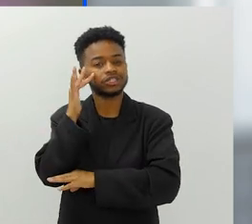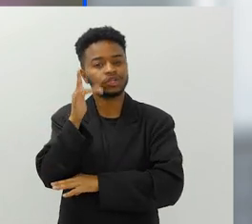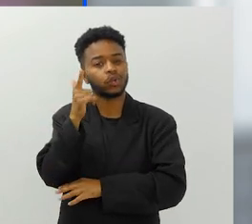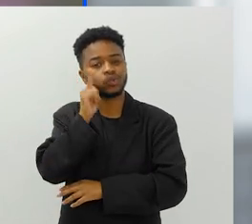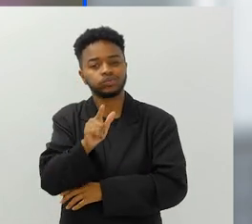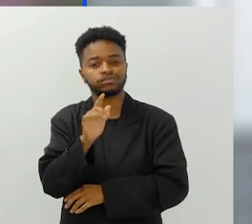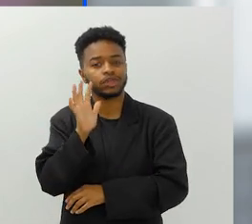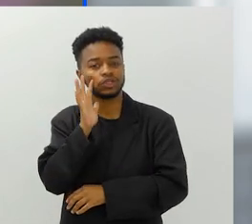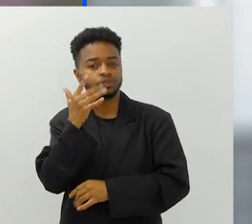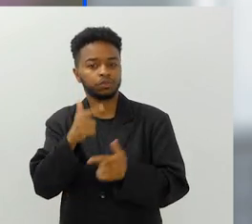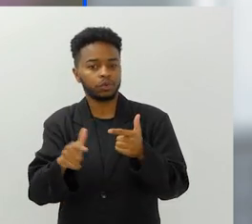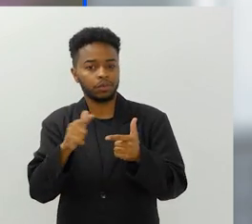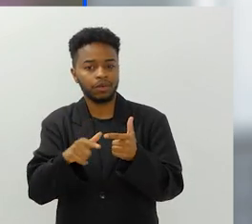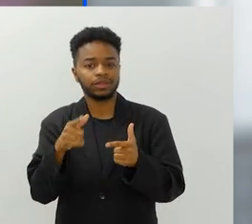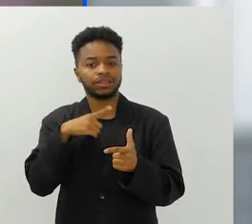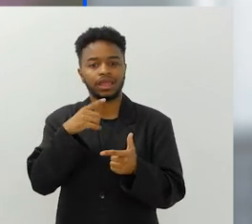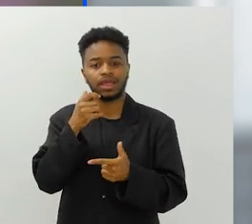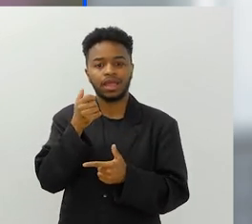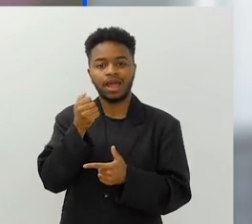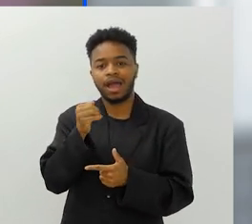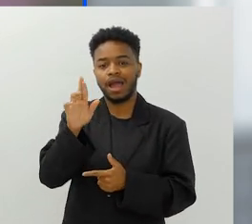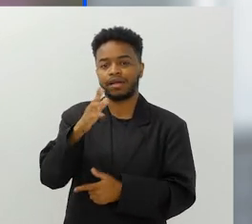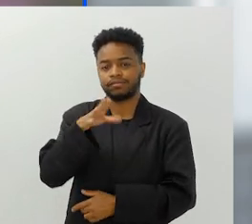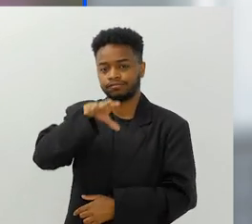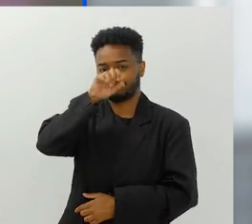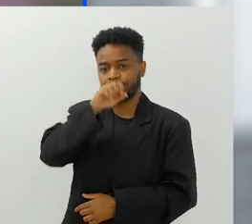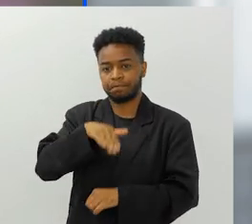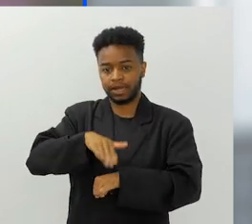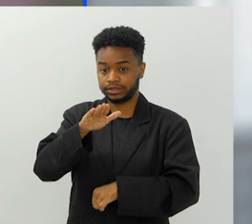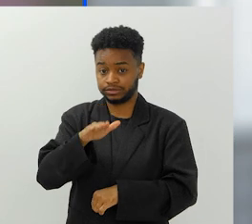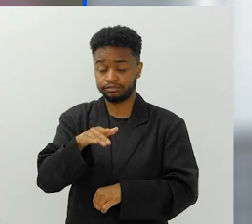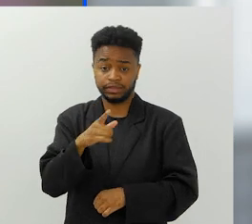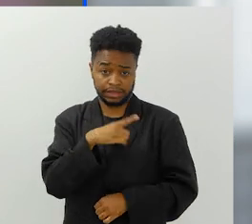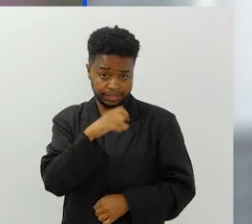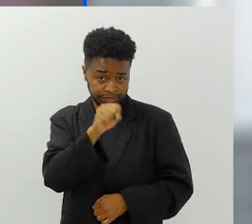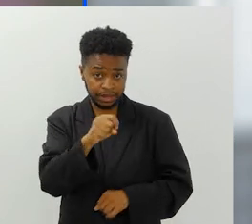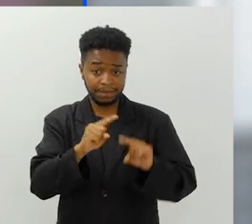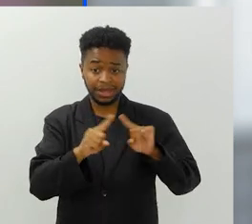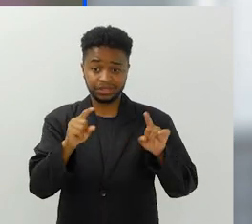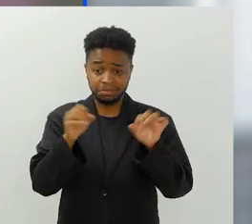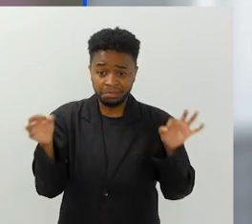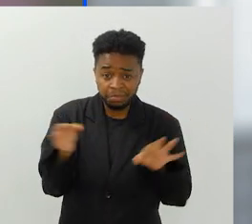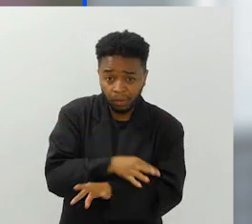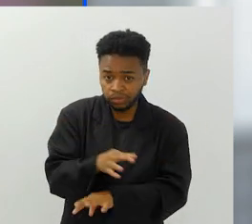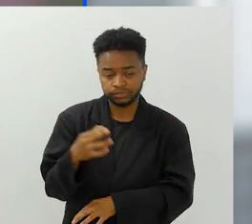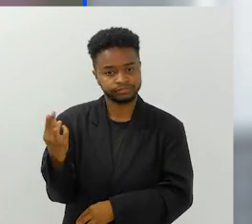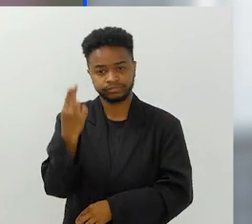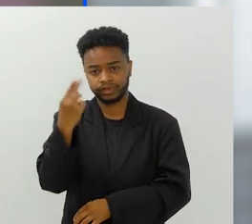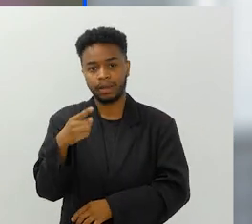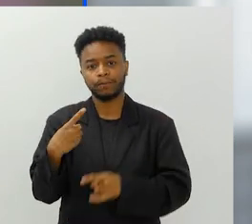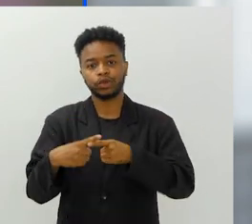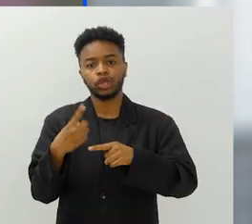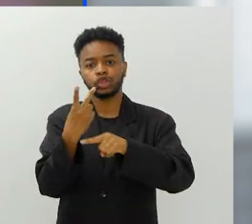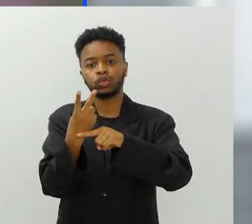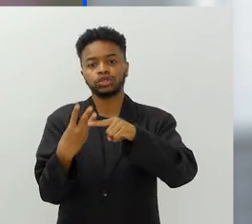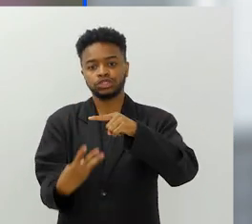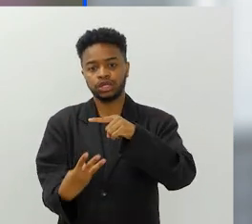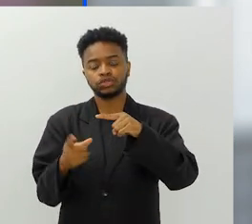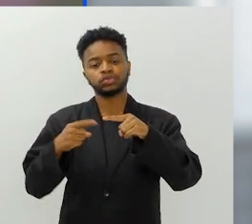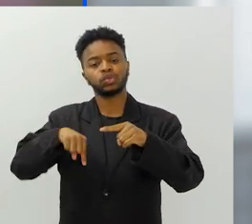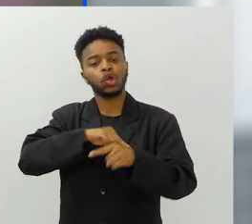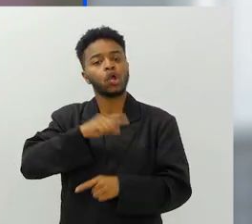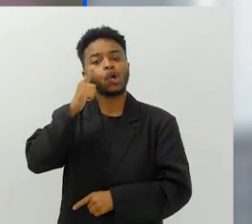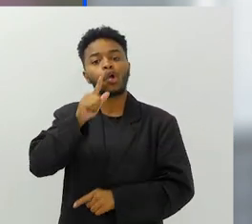achando que teremos oxigênio, mais oxigênio para isso. Teremos, mas não é o suficiente. Dois terços dele